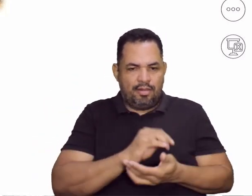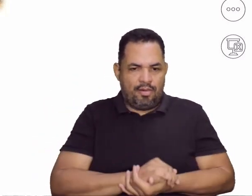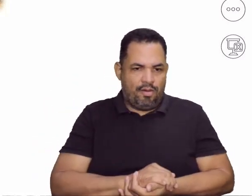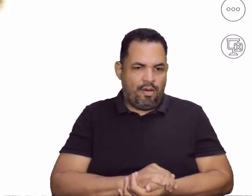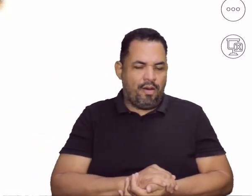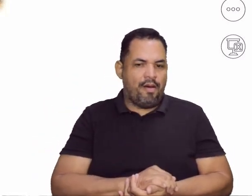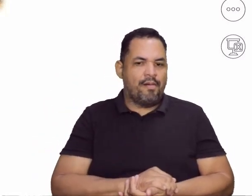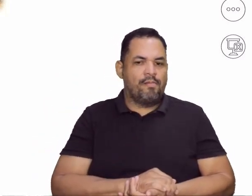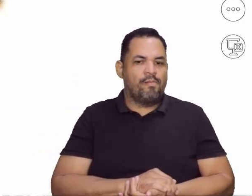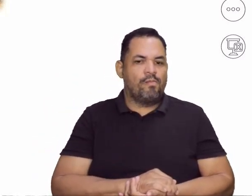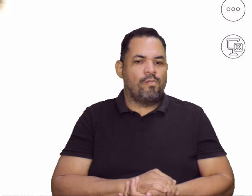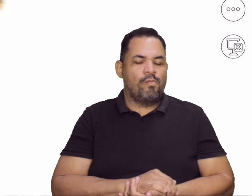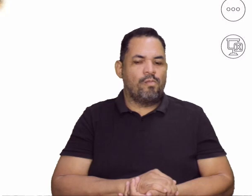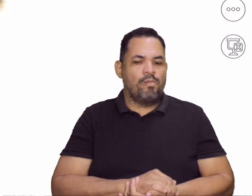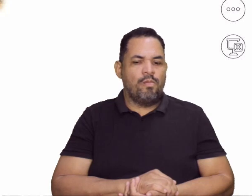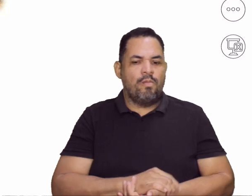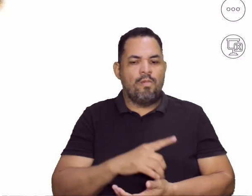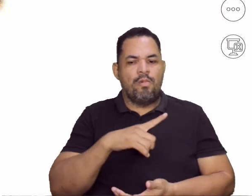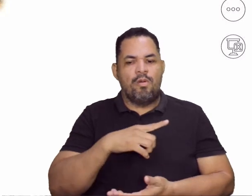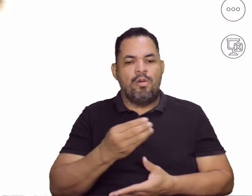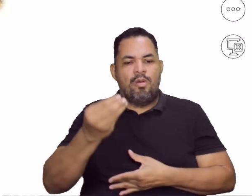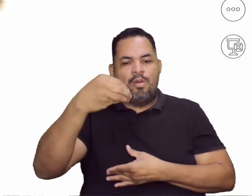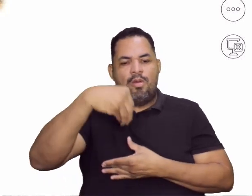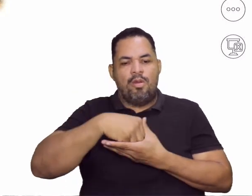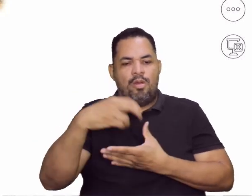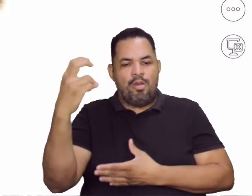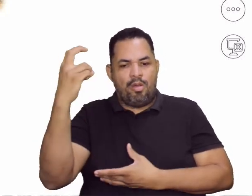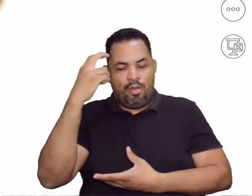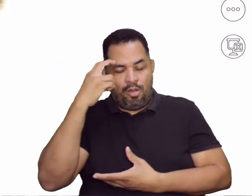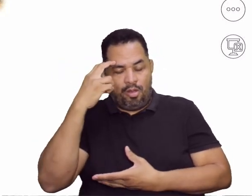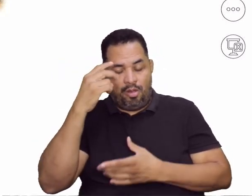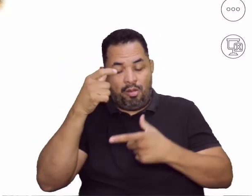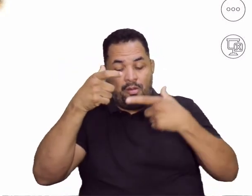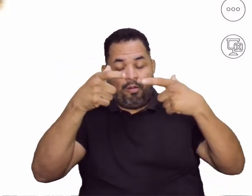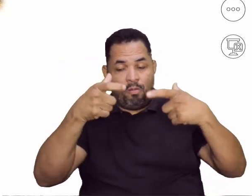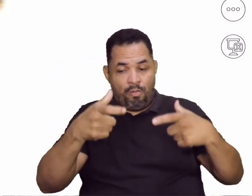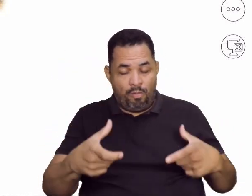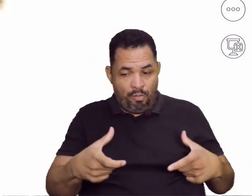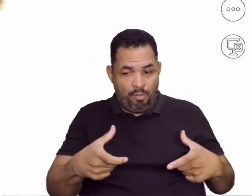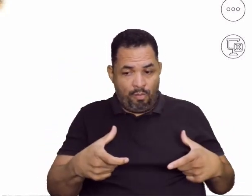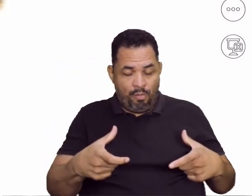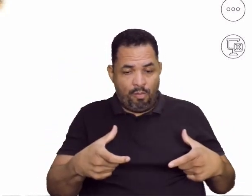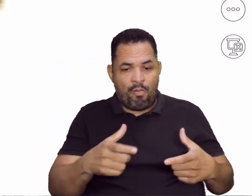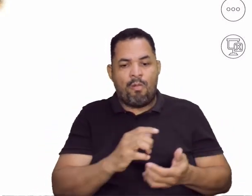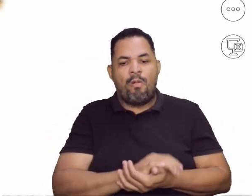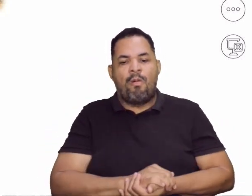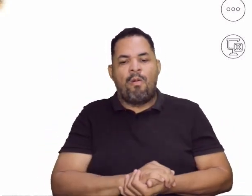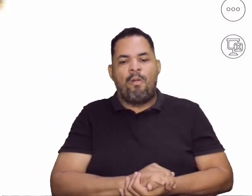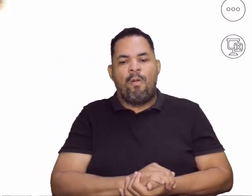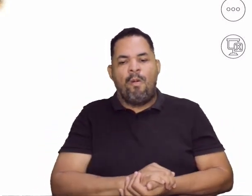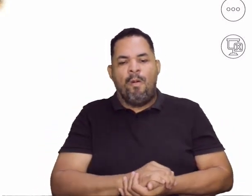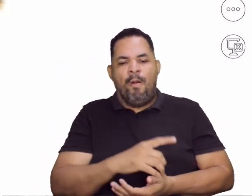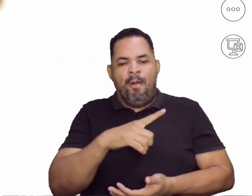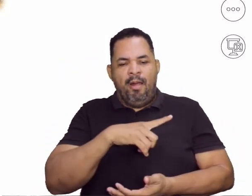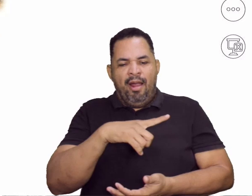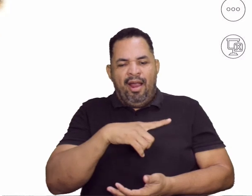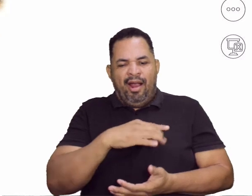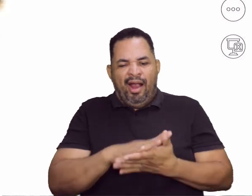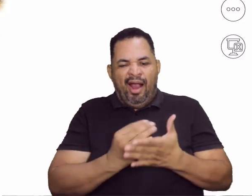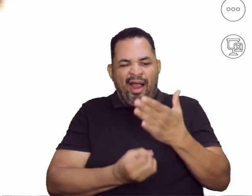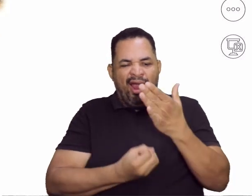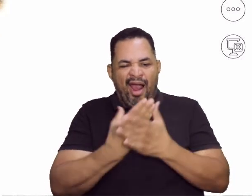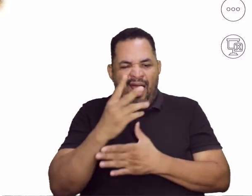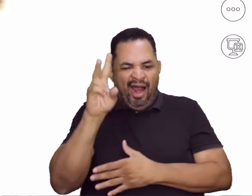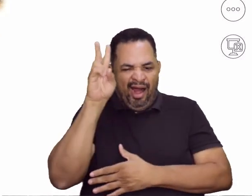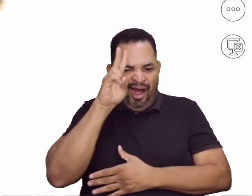jogos tradicionais que fazem parte aí da cultura de um determinado local. Eles têm aí suas origens